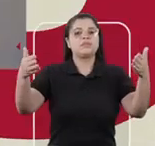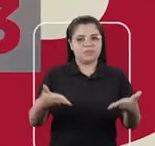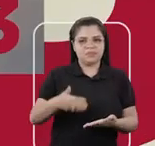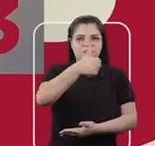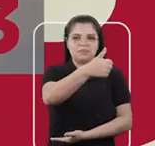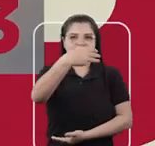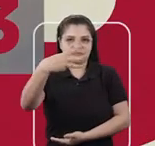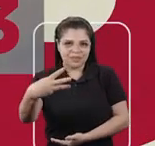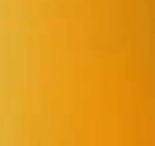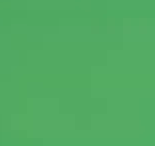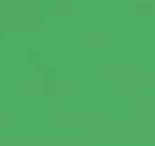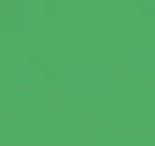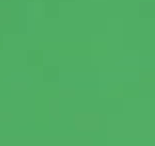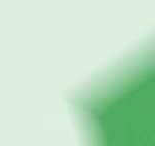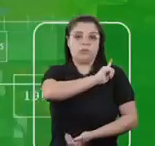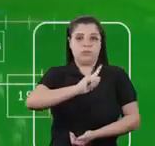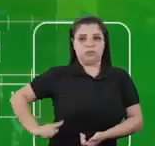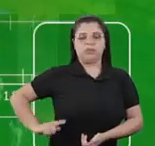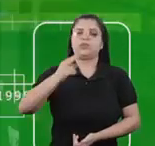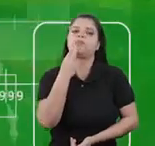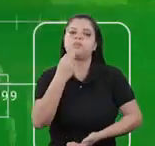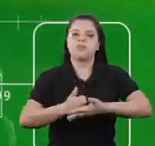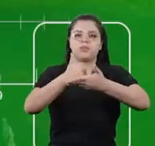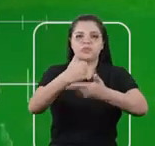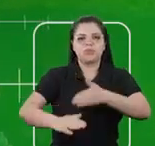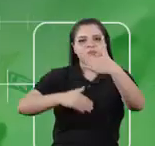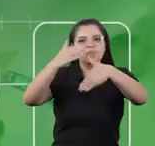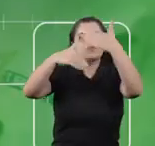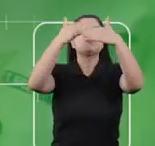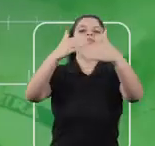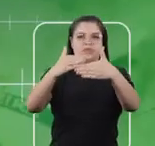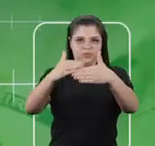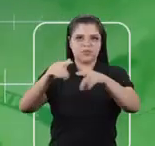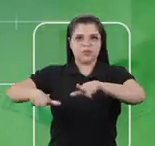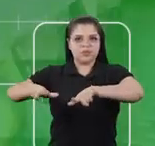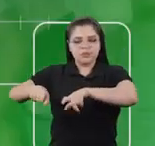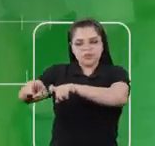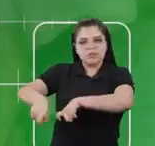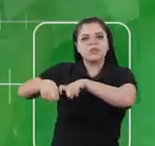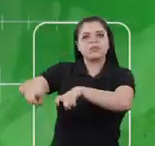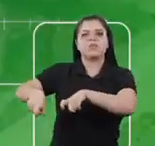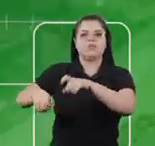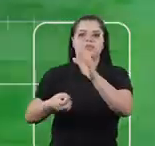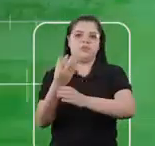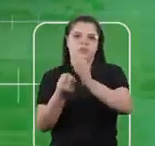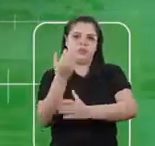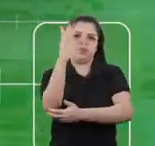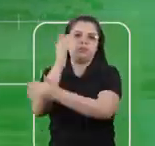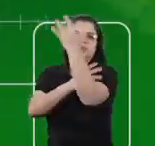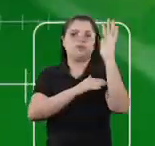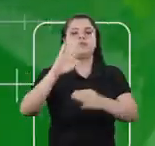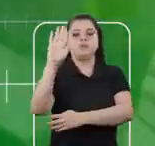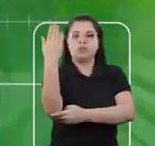Agora é 13! O governo do Jorge apoiou e fez crescer o agronegócio, a produção florestal